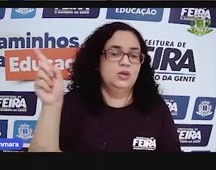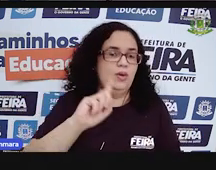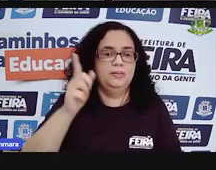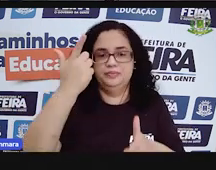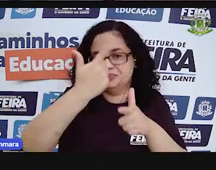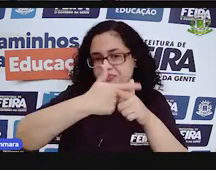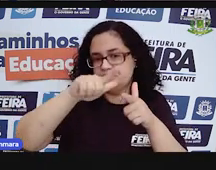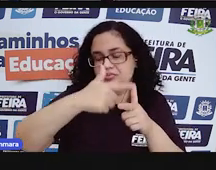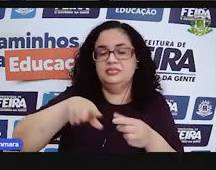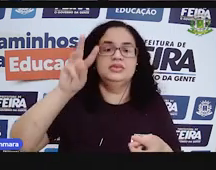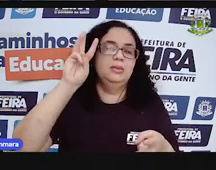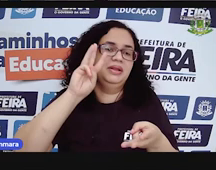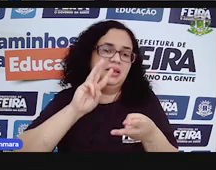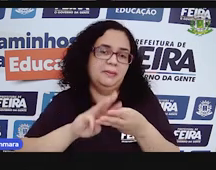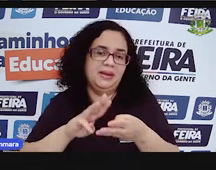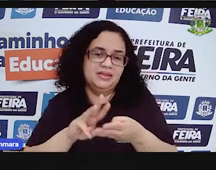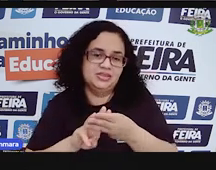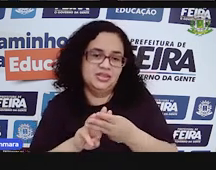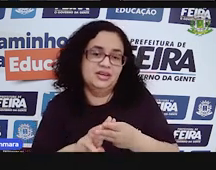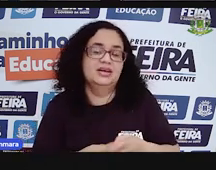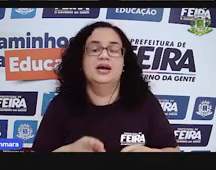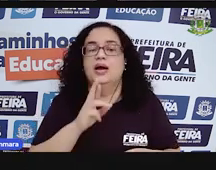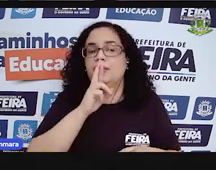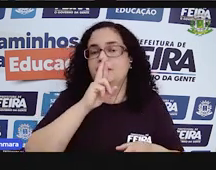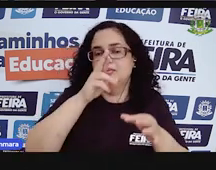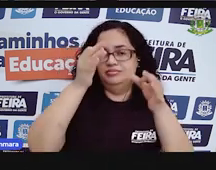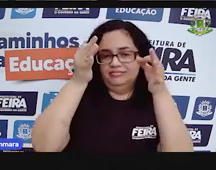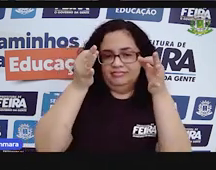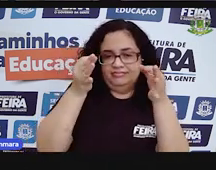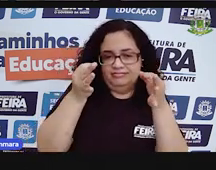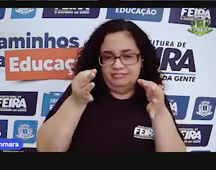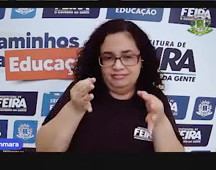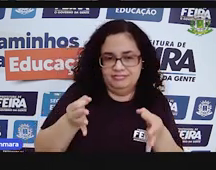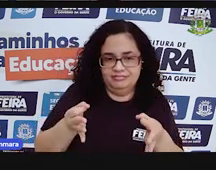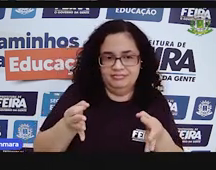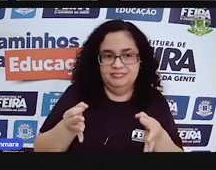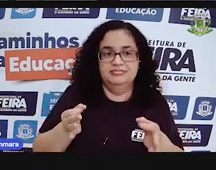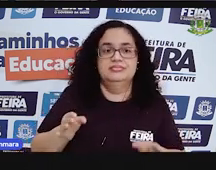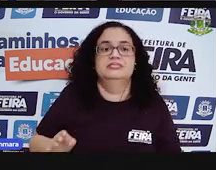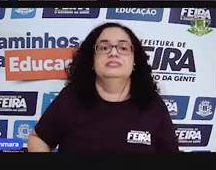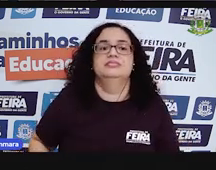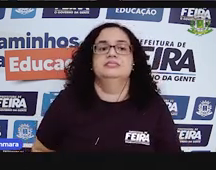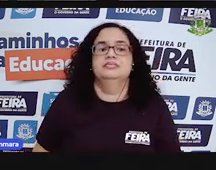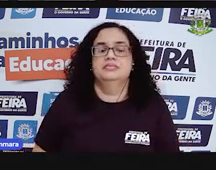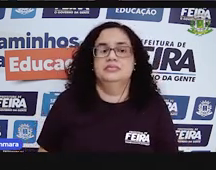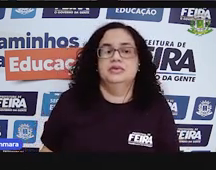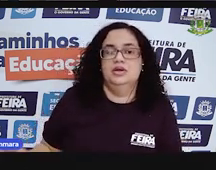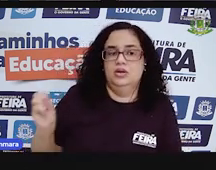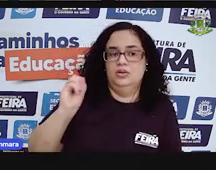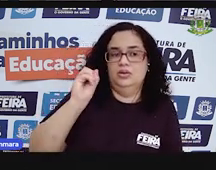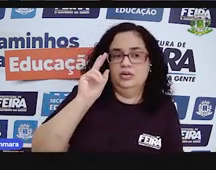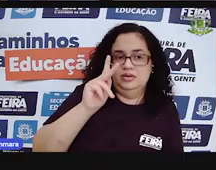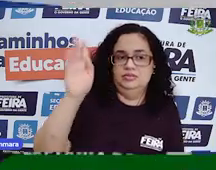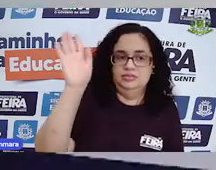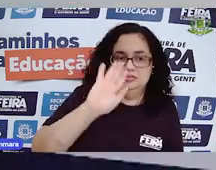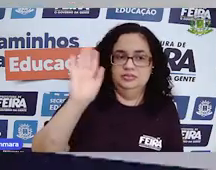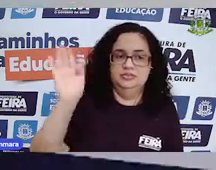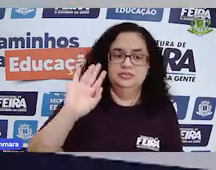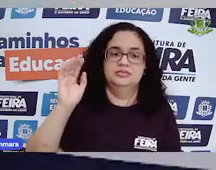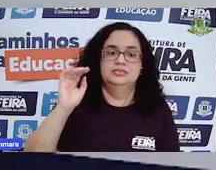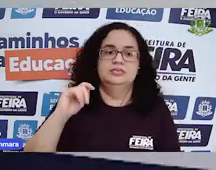não é problema, matemática ela é solução. Valeu, até mais.